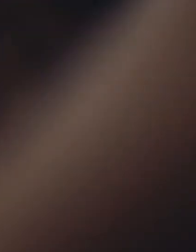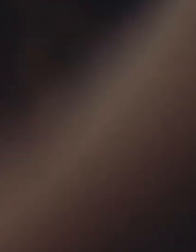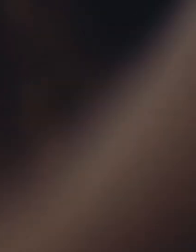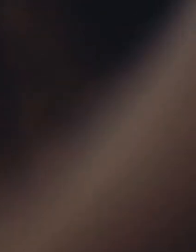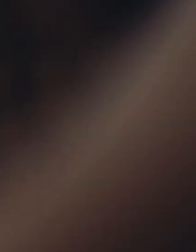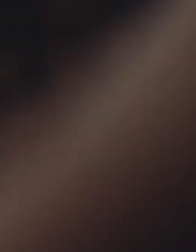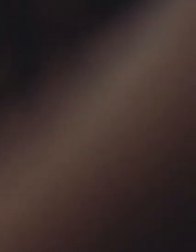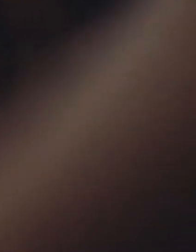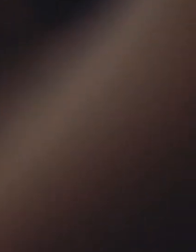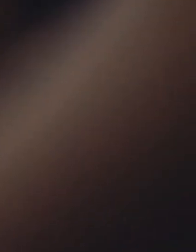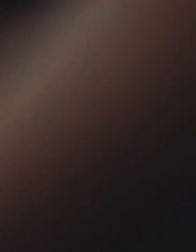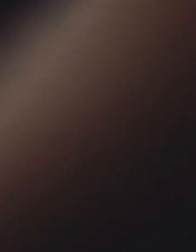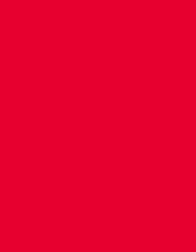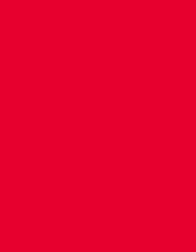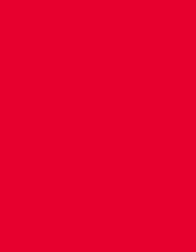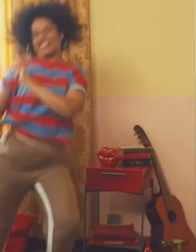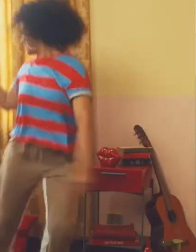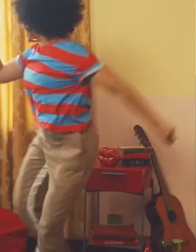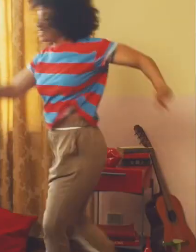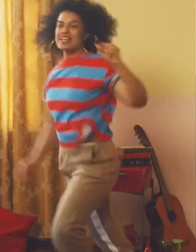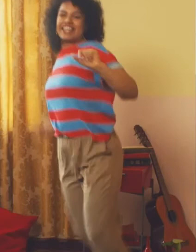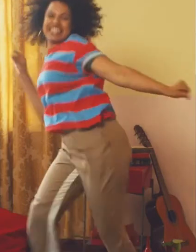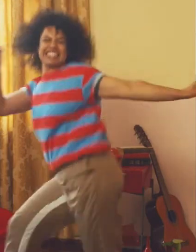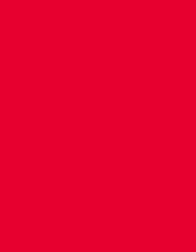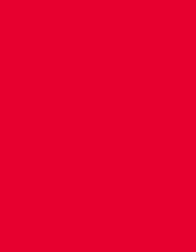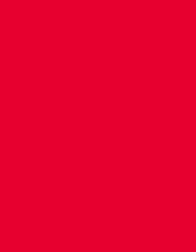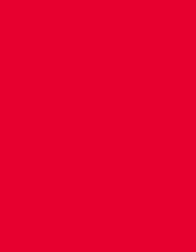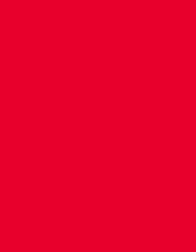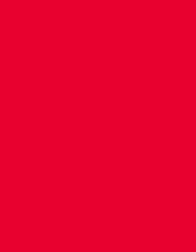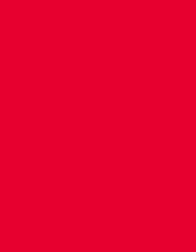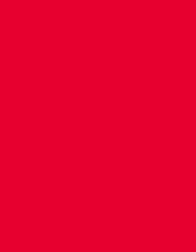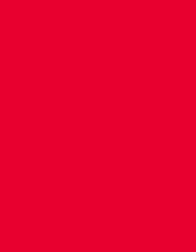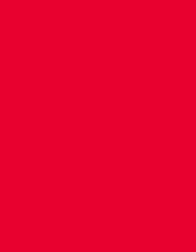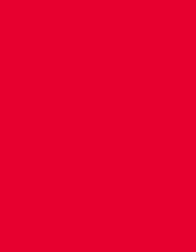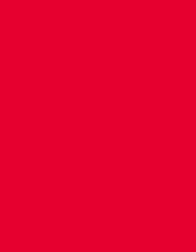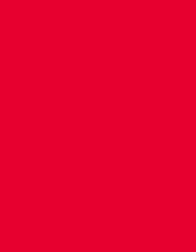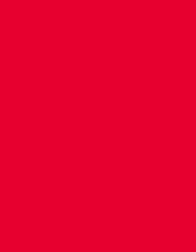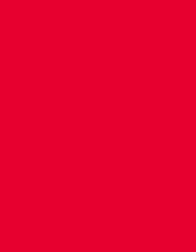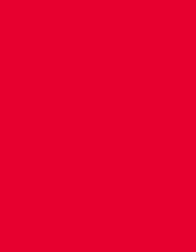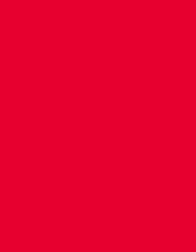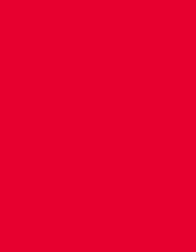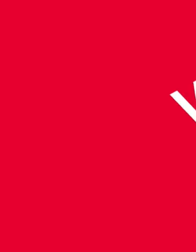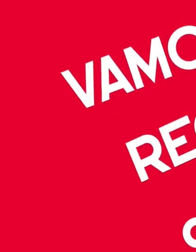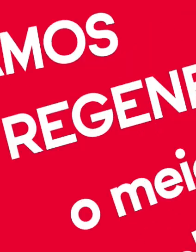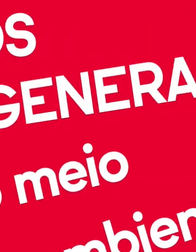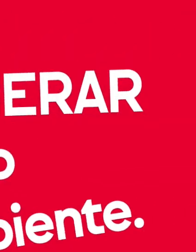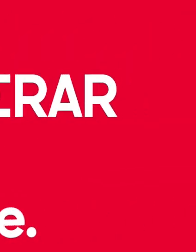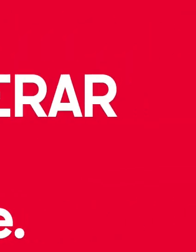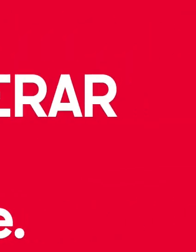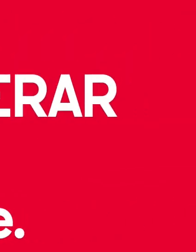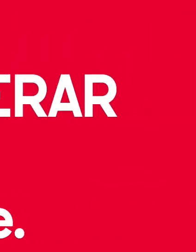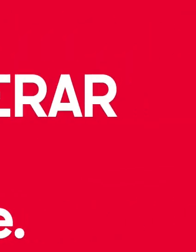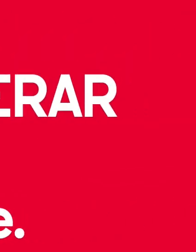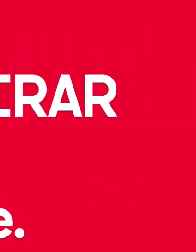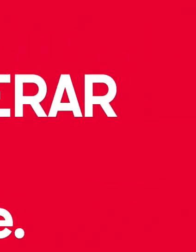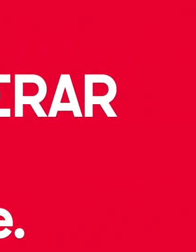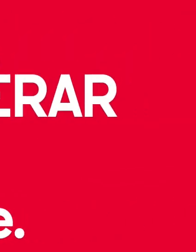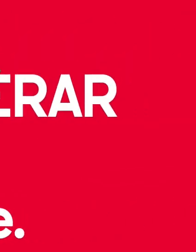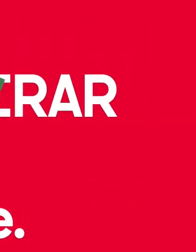vida É bonita É bonita E vai ser mais bonita ainda É bonita